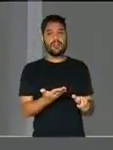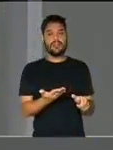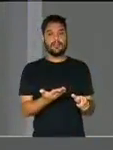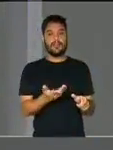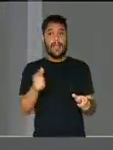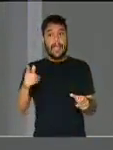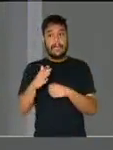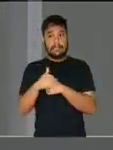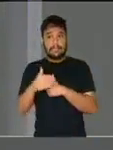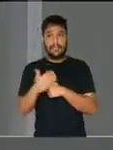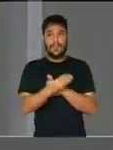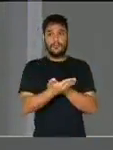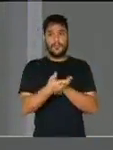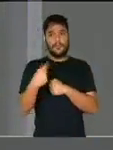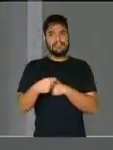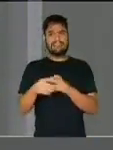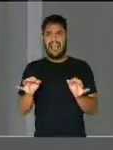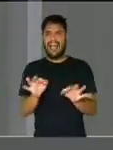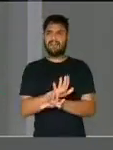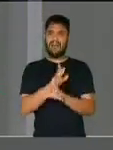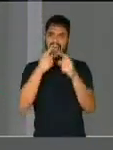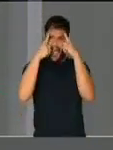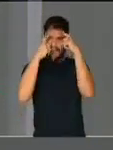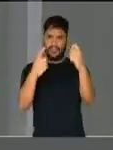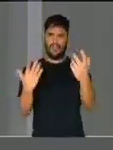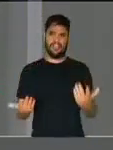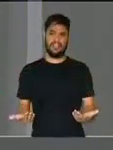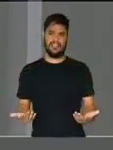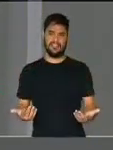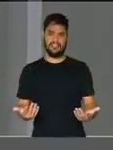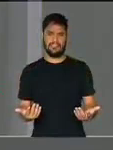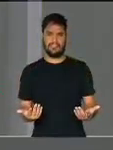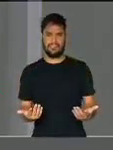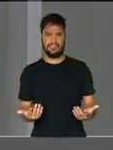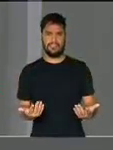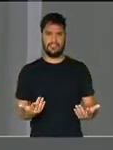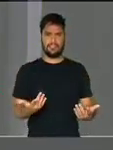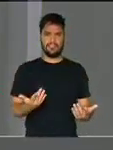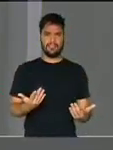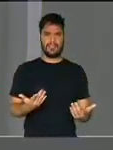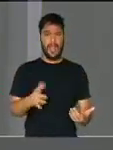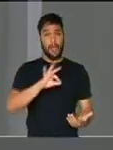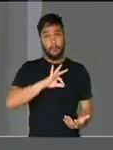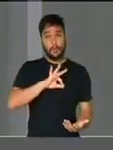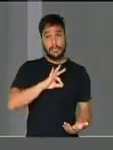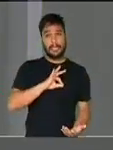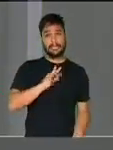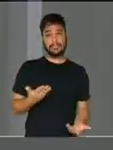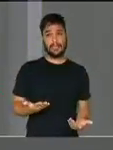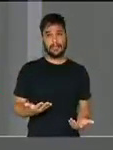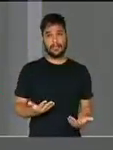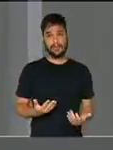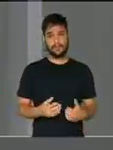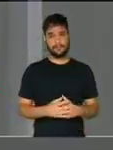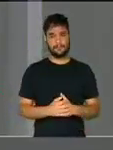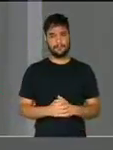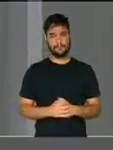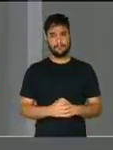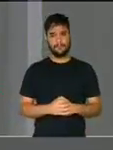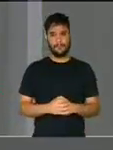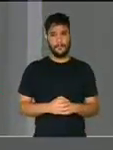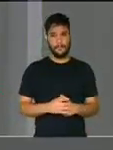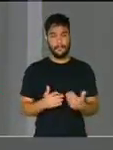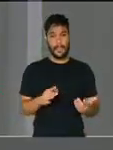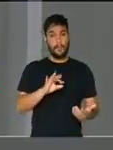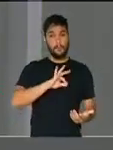essa situação. Olha, as forças de segurança pública estão